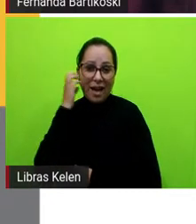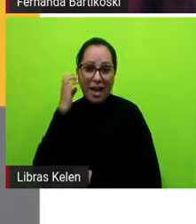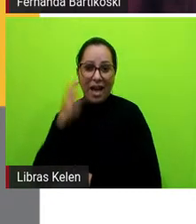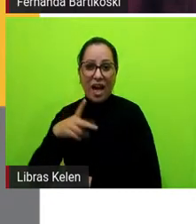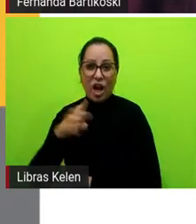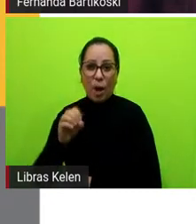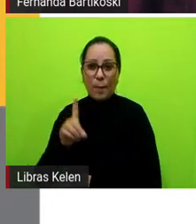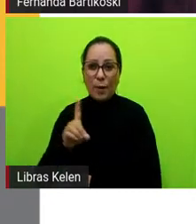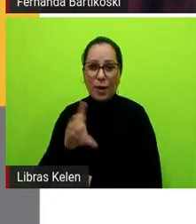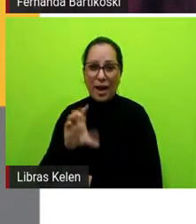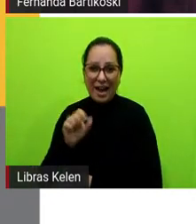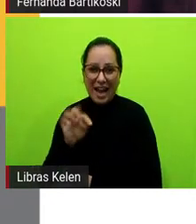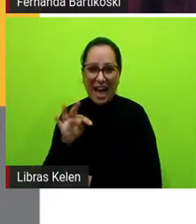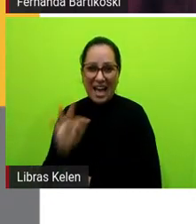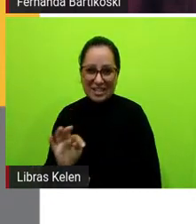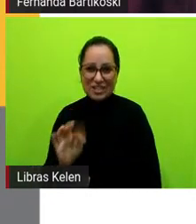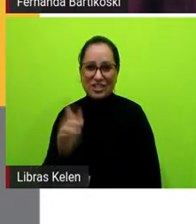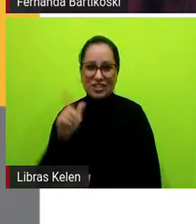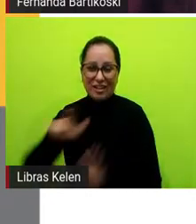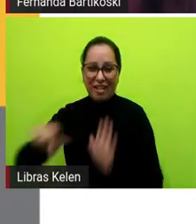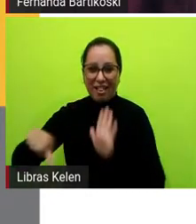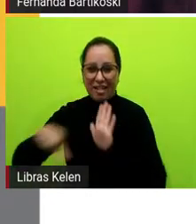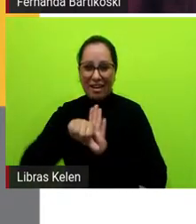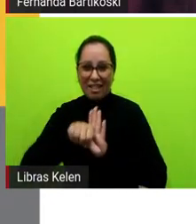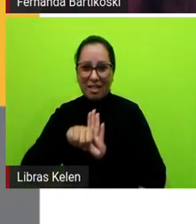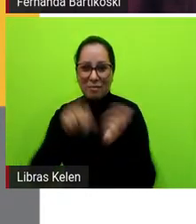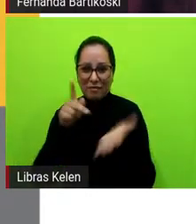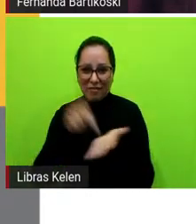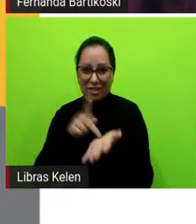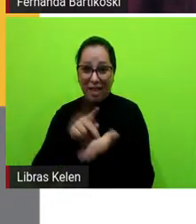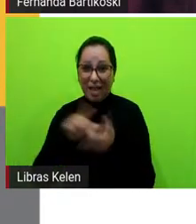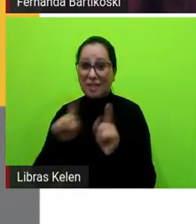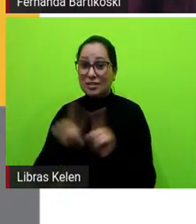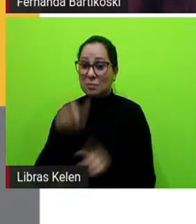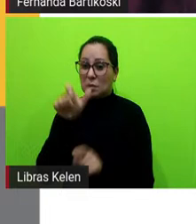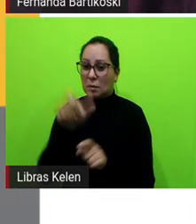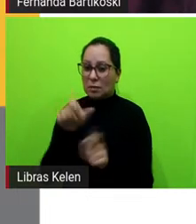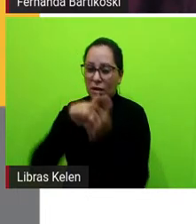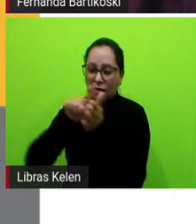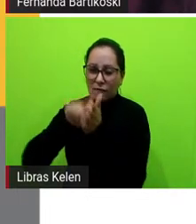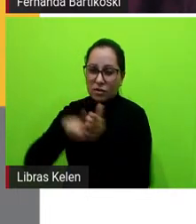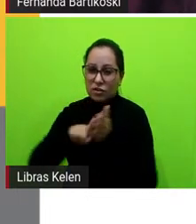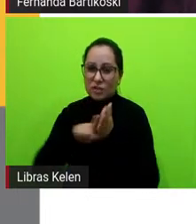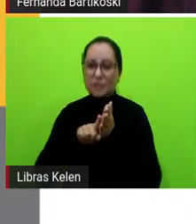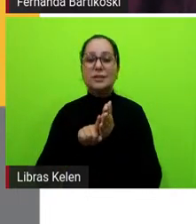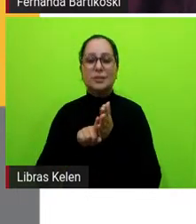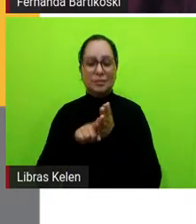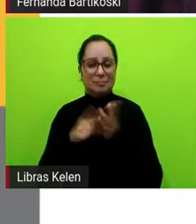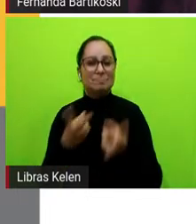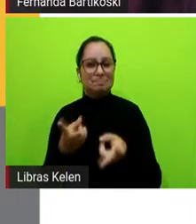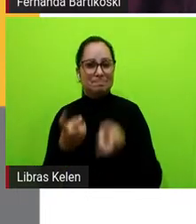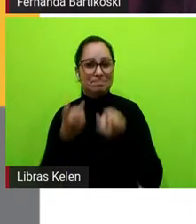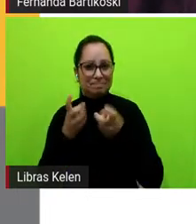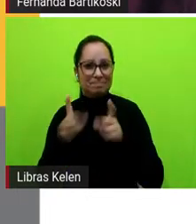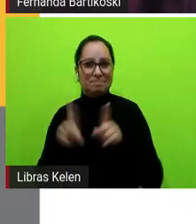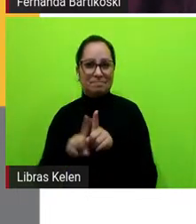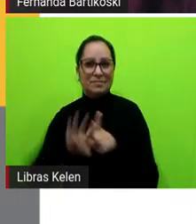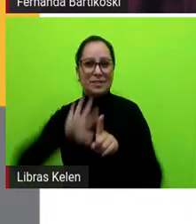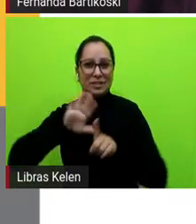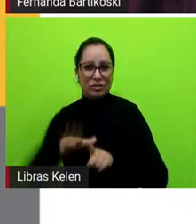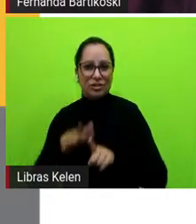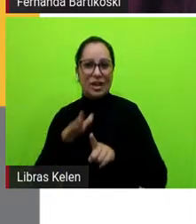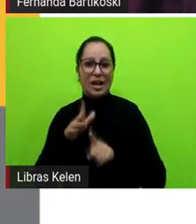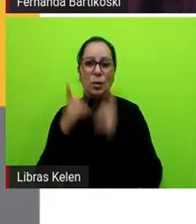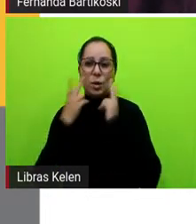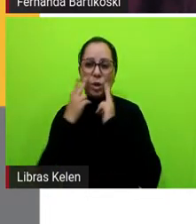true crime né de crimes reais e as pessoas investigando a gente vê isso se popularizando mais nos grandes